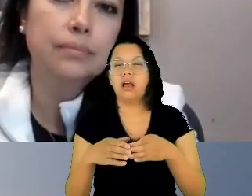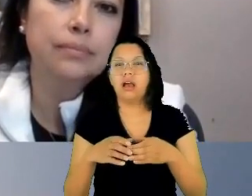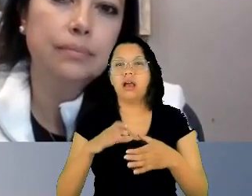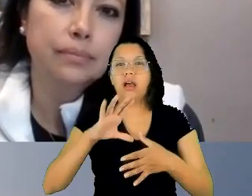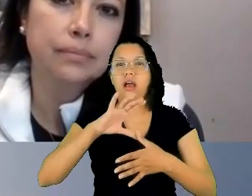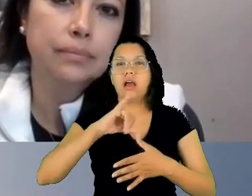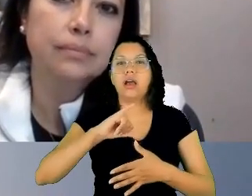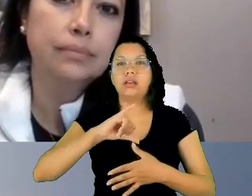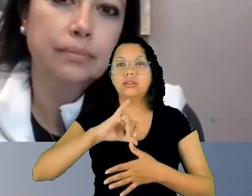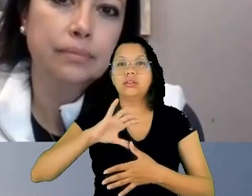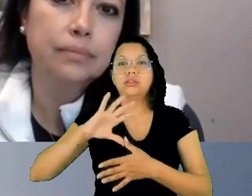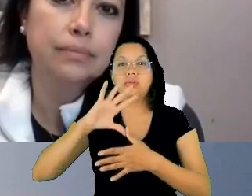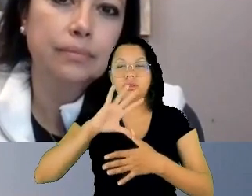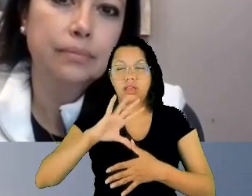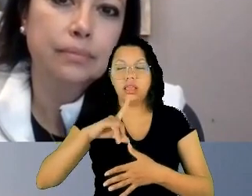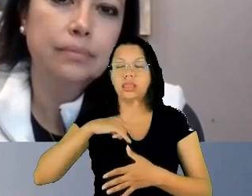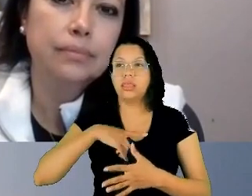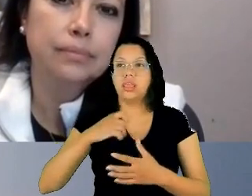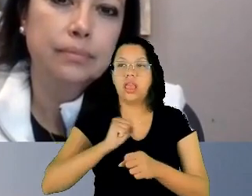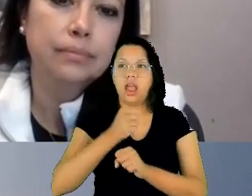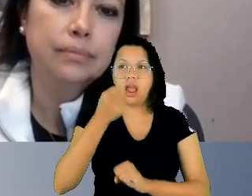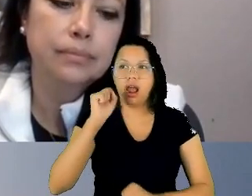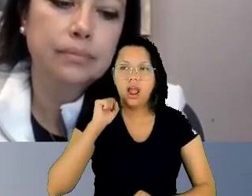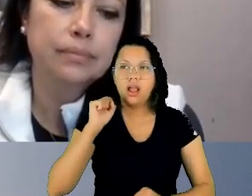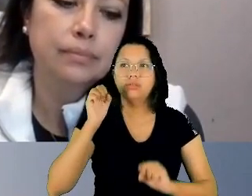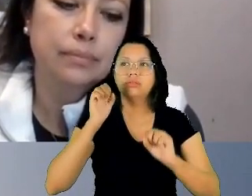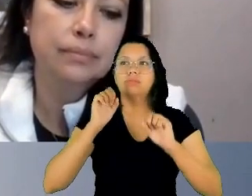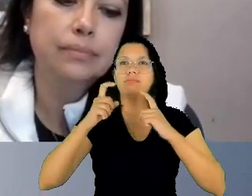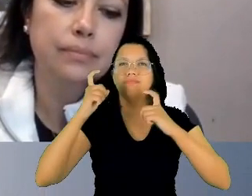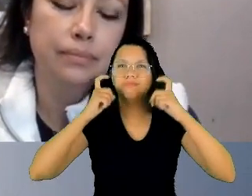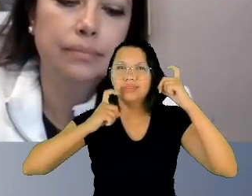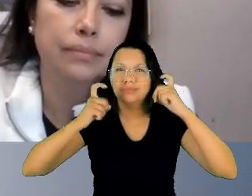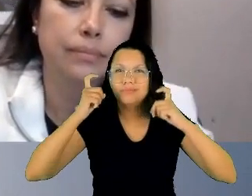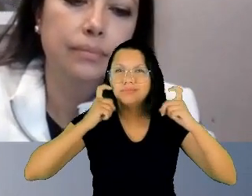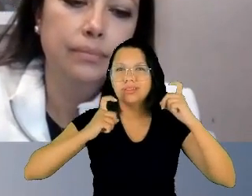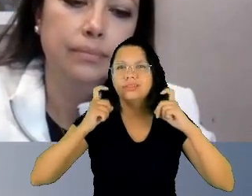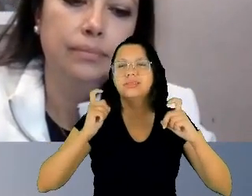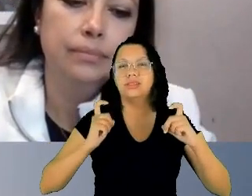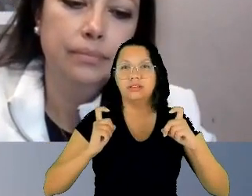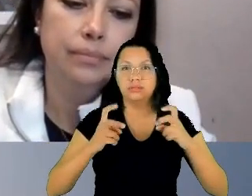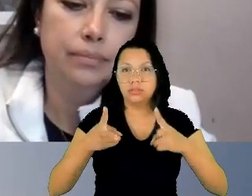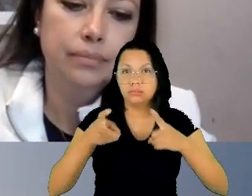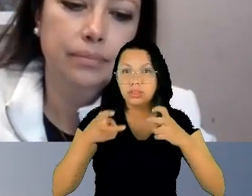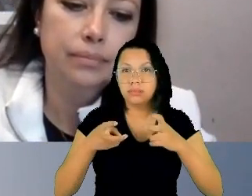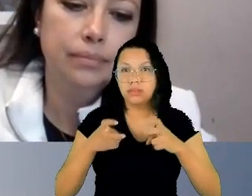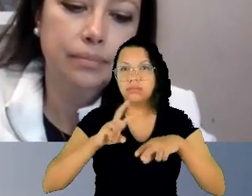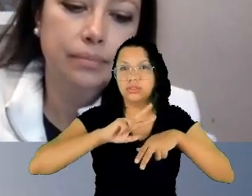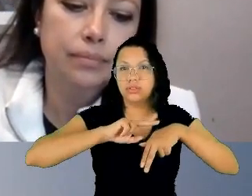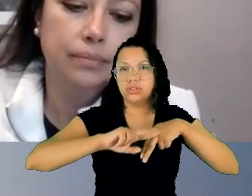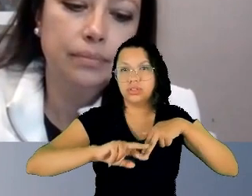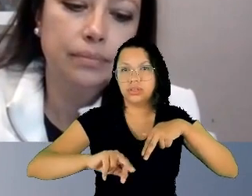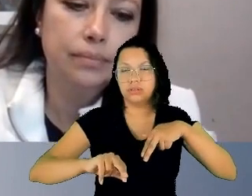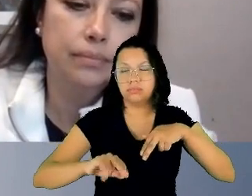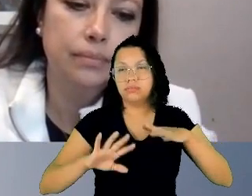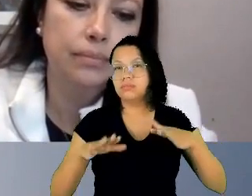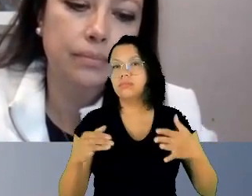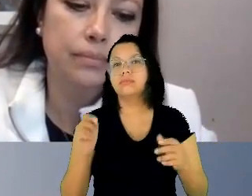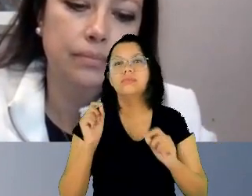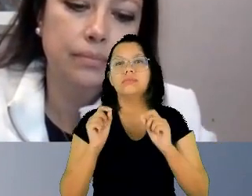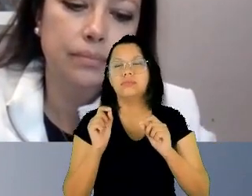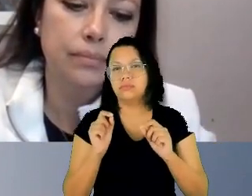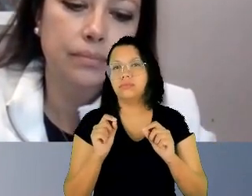esse mainstreaming da perspectiva de gênero, ou seja, transversalizar a perspectiva